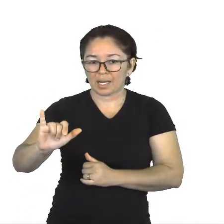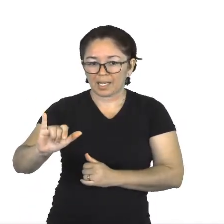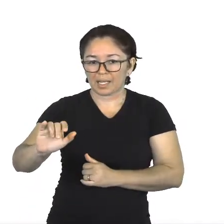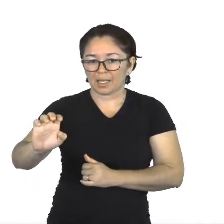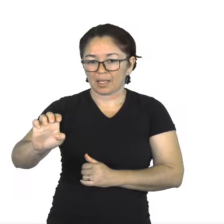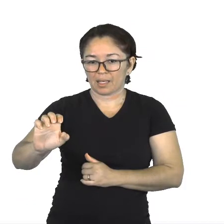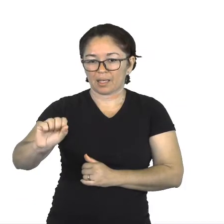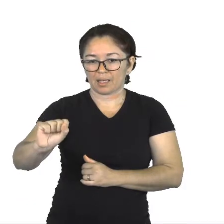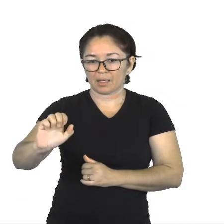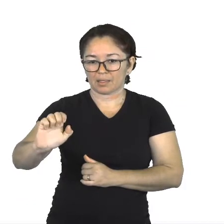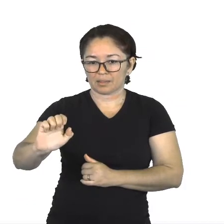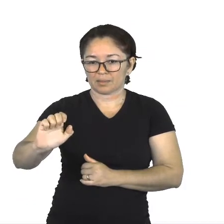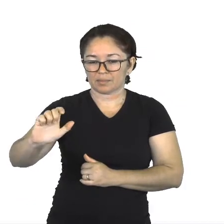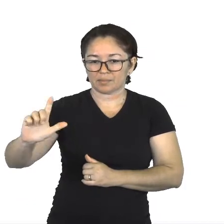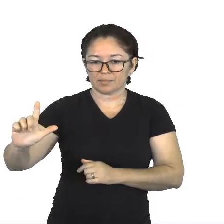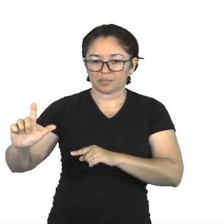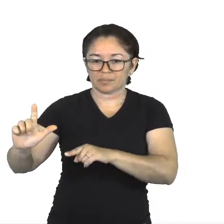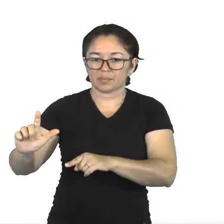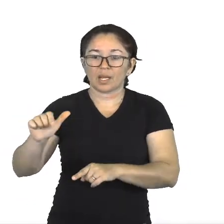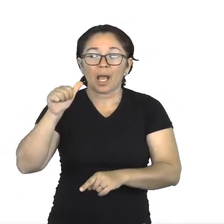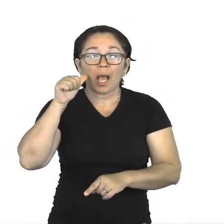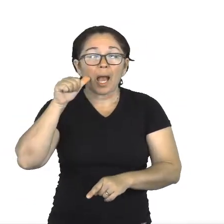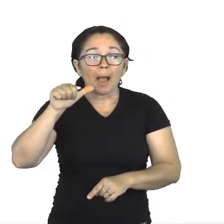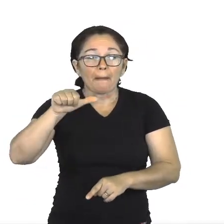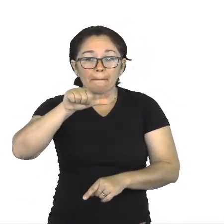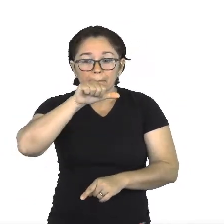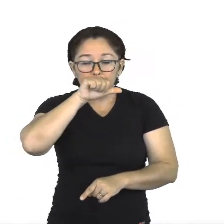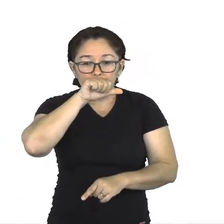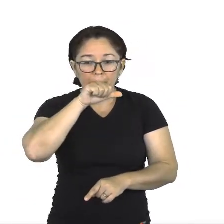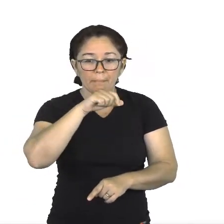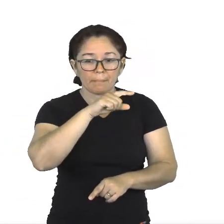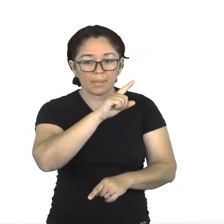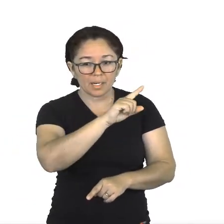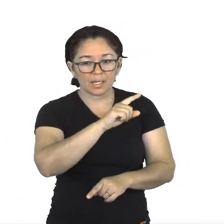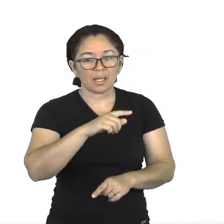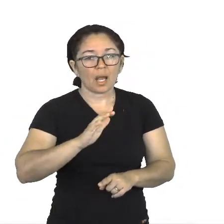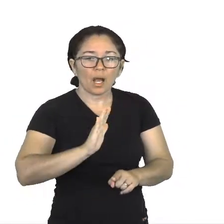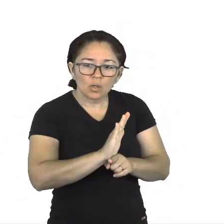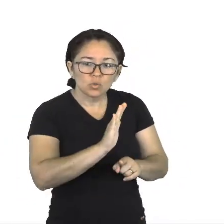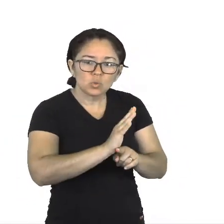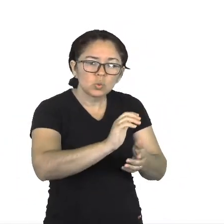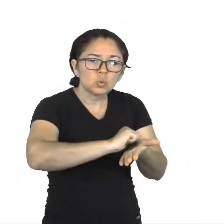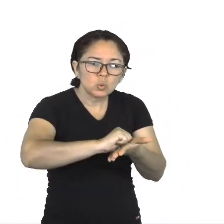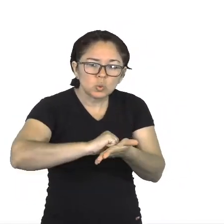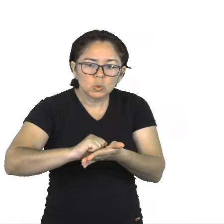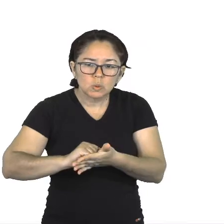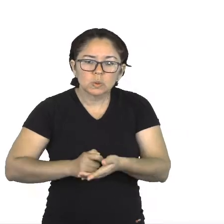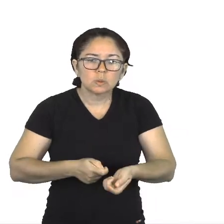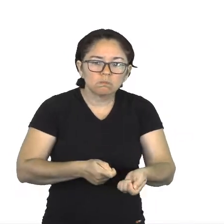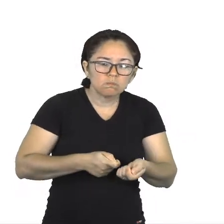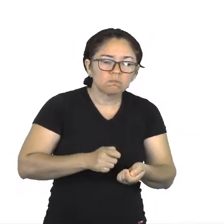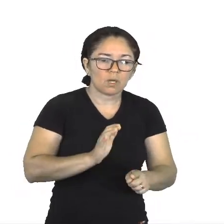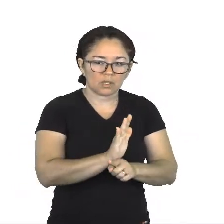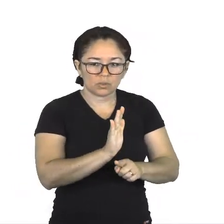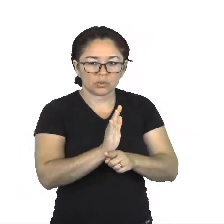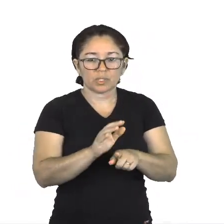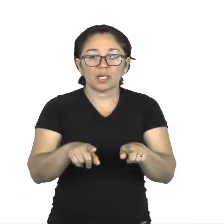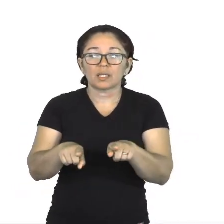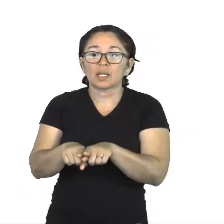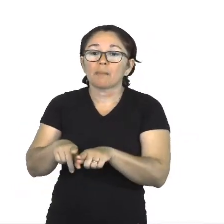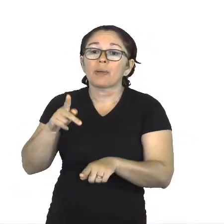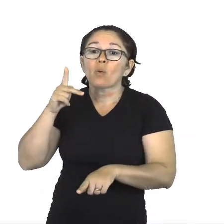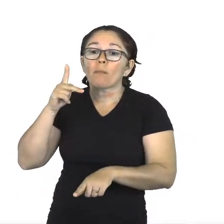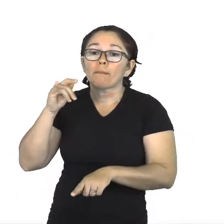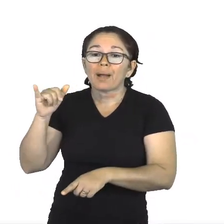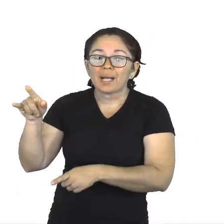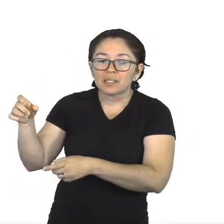enquanto o pai adotivo a ensina a ler no porão de casa com o auxílio de alguns livros